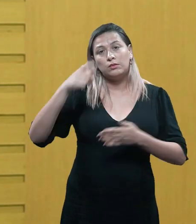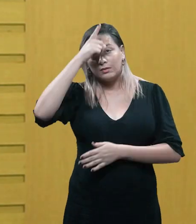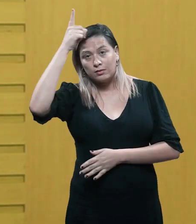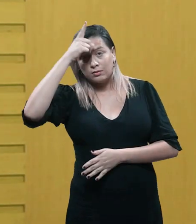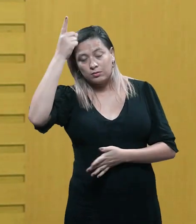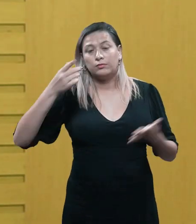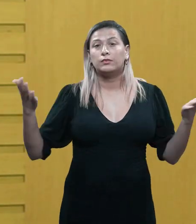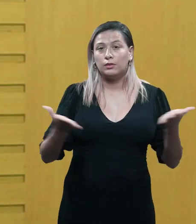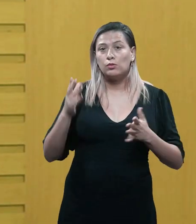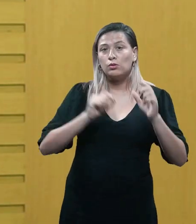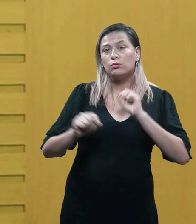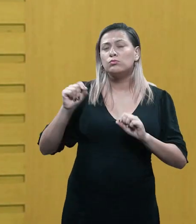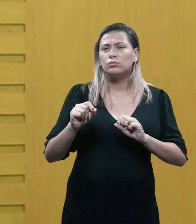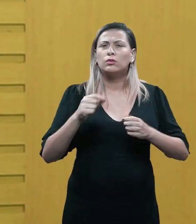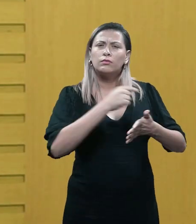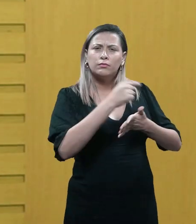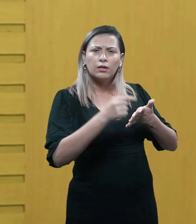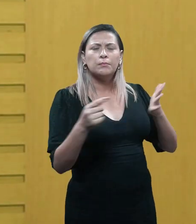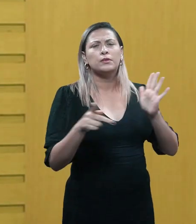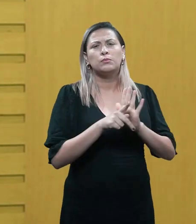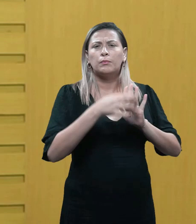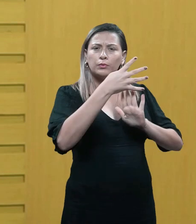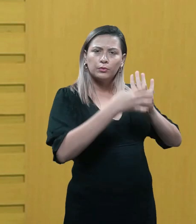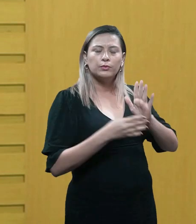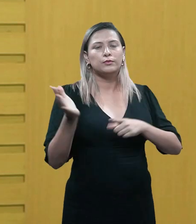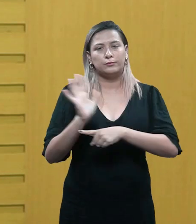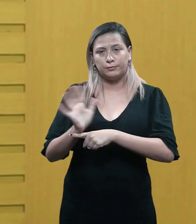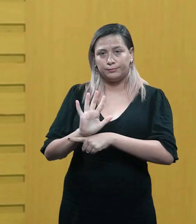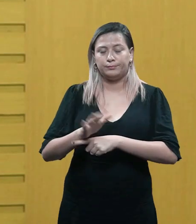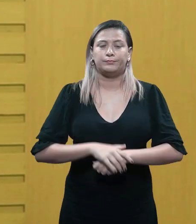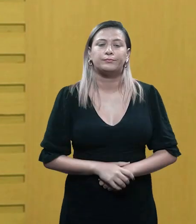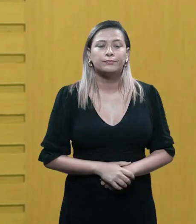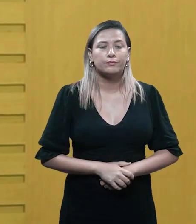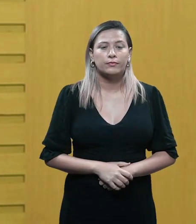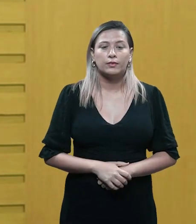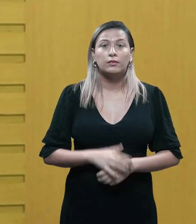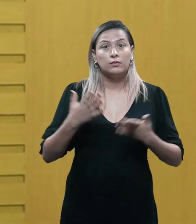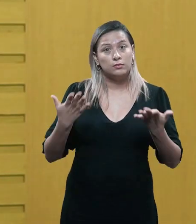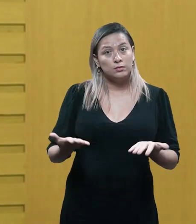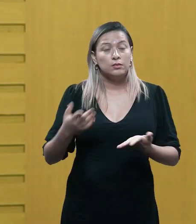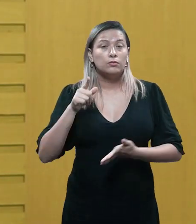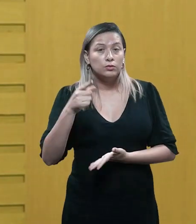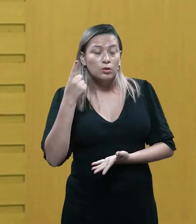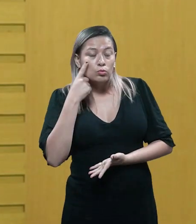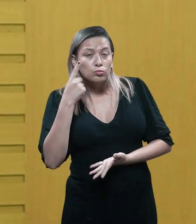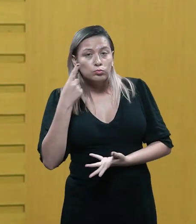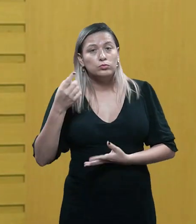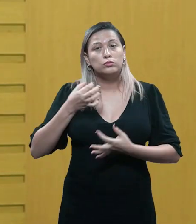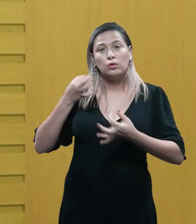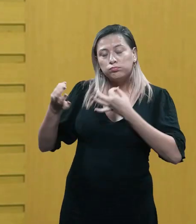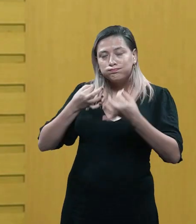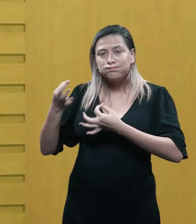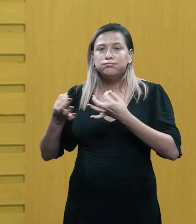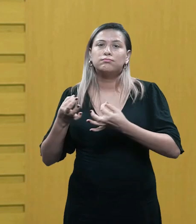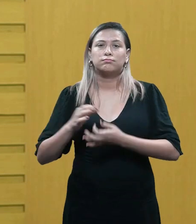Criativa. Vamos falar sobre ferramentas do roteiro cinematográfico. Como sempre, caso tenha alguma dúvida